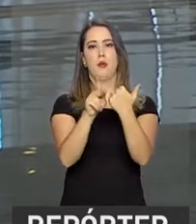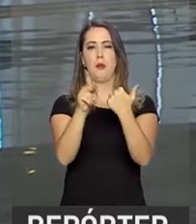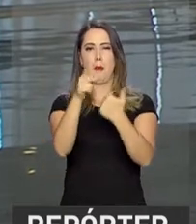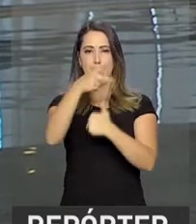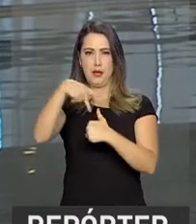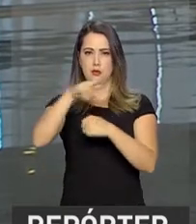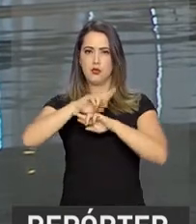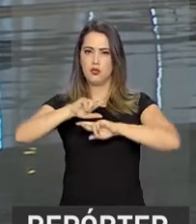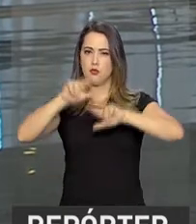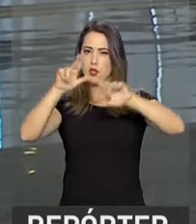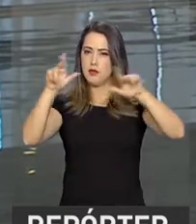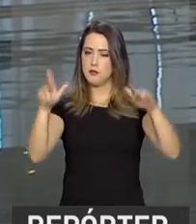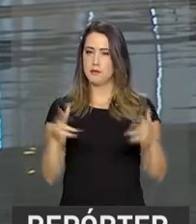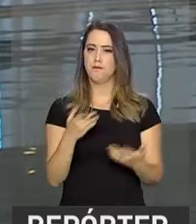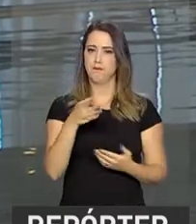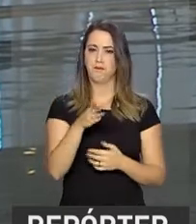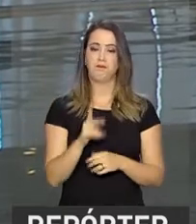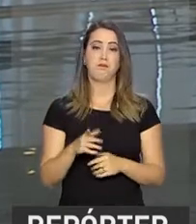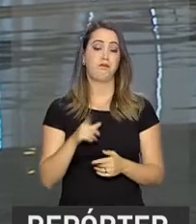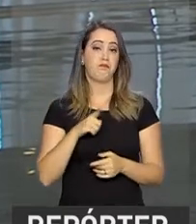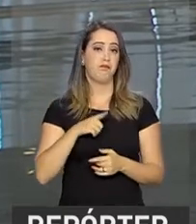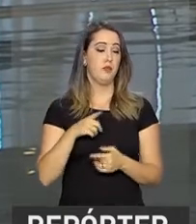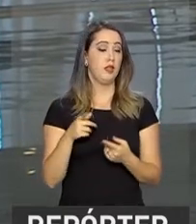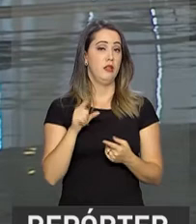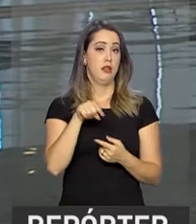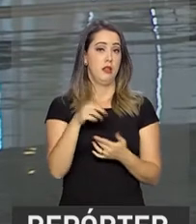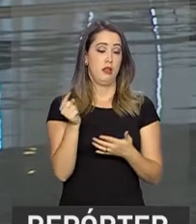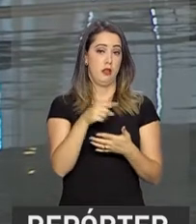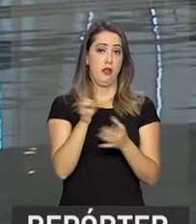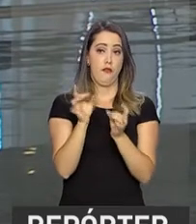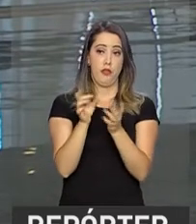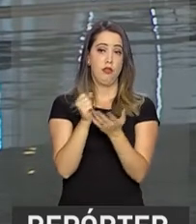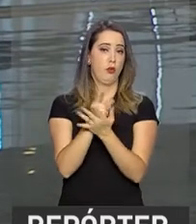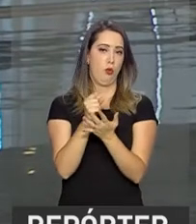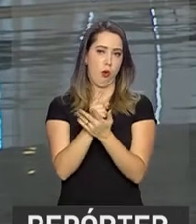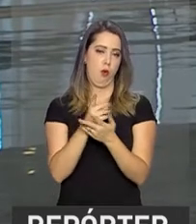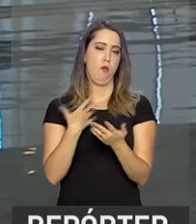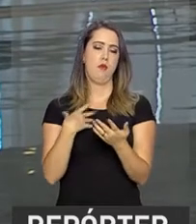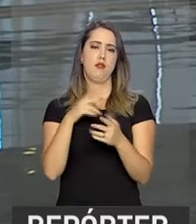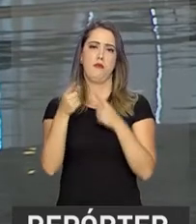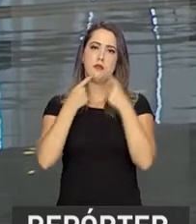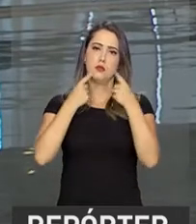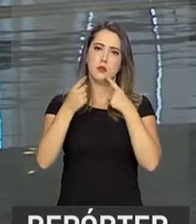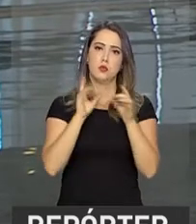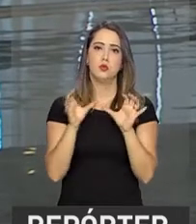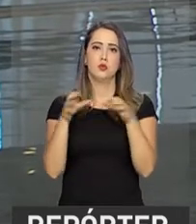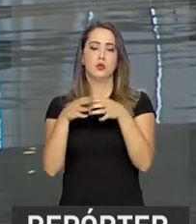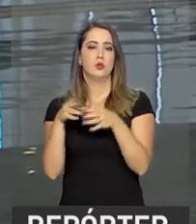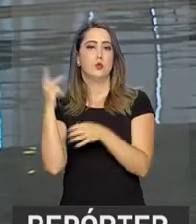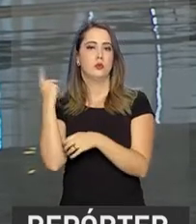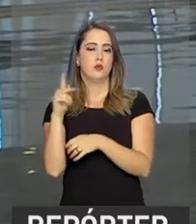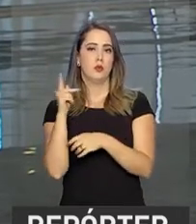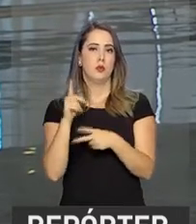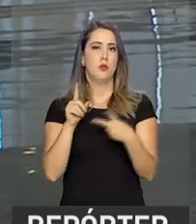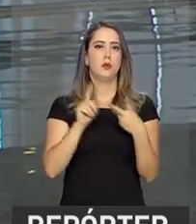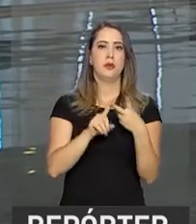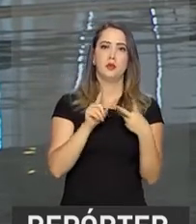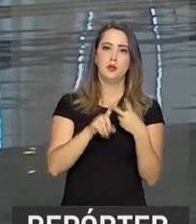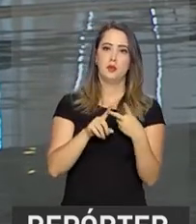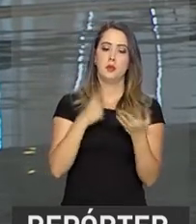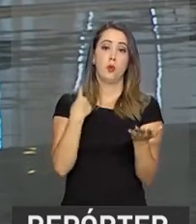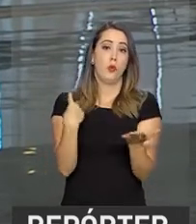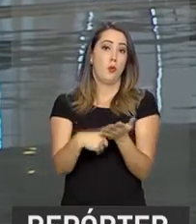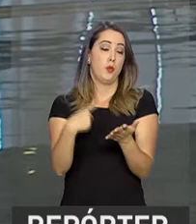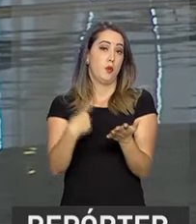dessa questão comercial, existem outros pontos que devem ser discutidos na cúpula de Assunção. Por exemplo, uma agenda